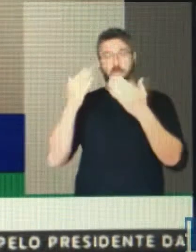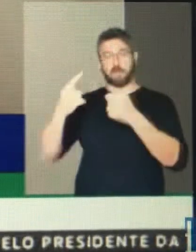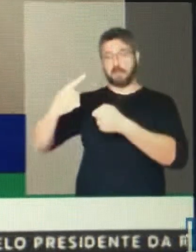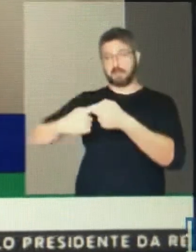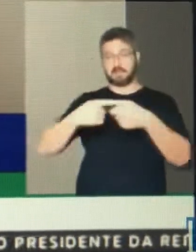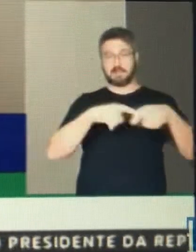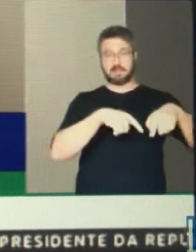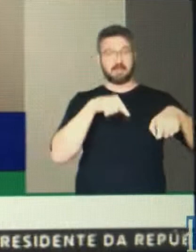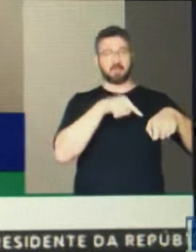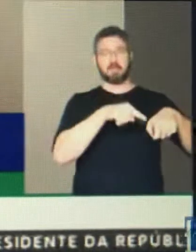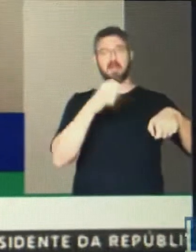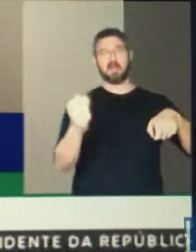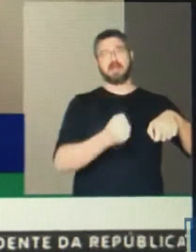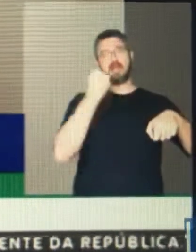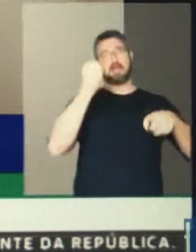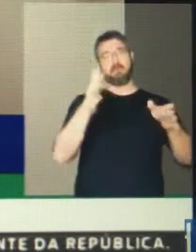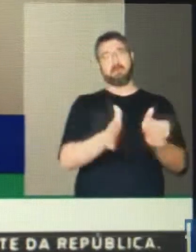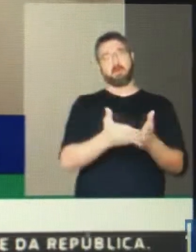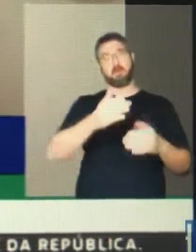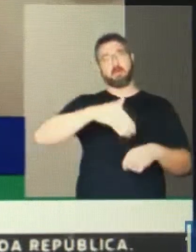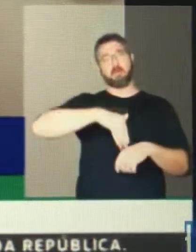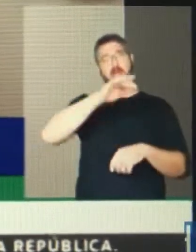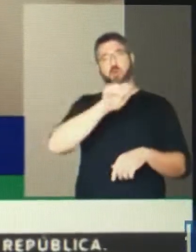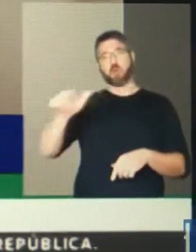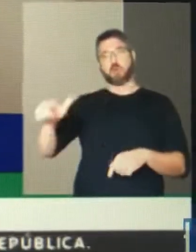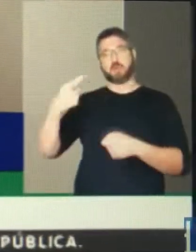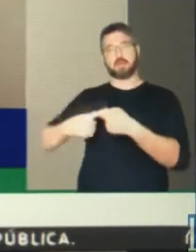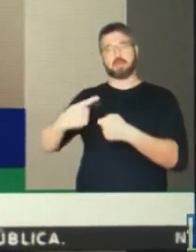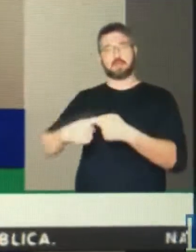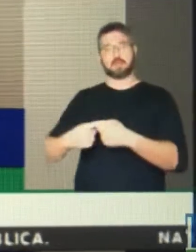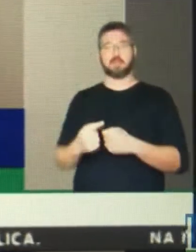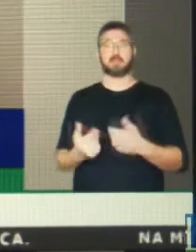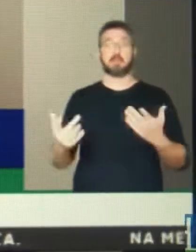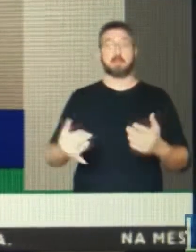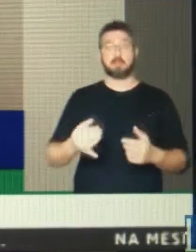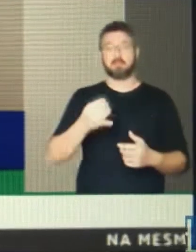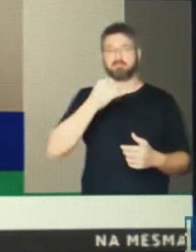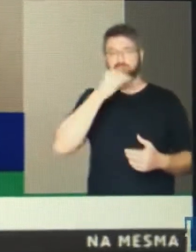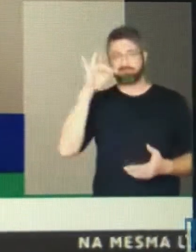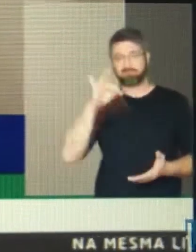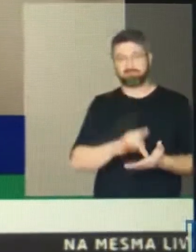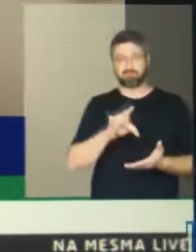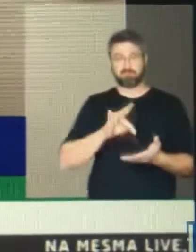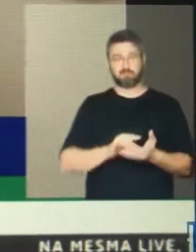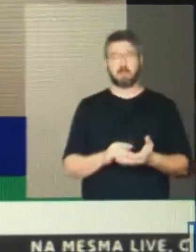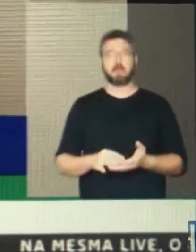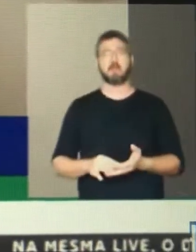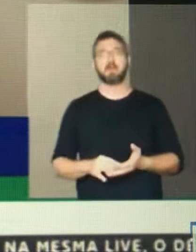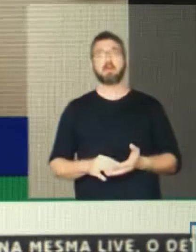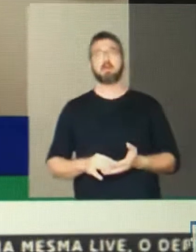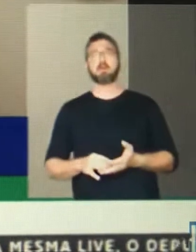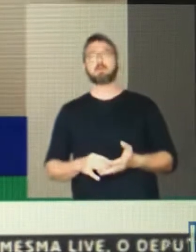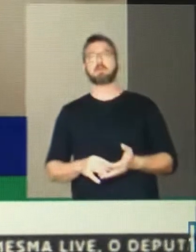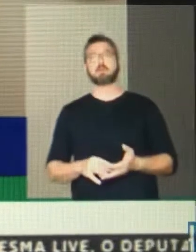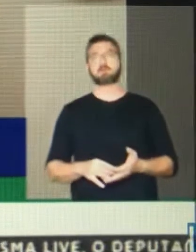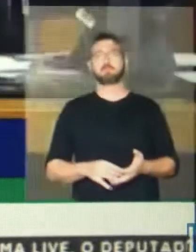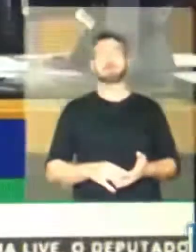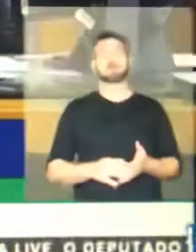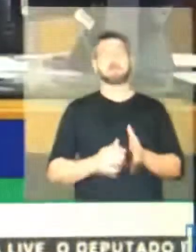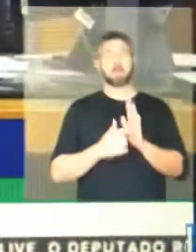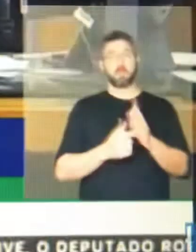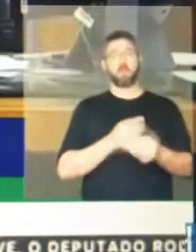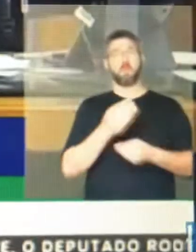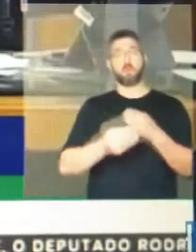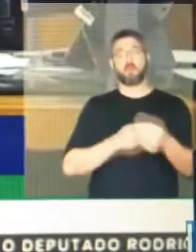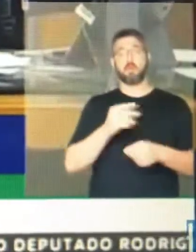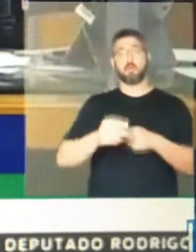retrato, é condenar grande parte da nossa nação a viver perfeitamente em condições sublugadas servidas. não designei, mas pode